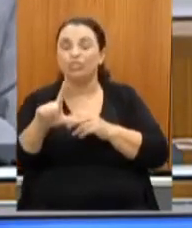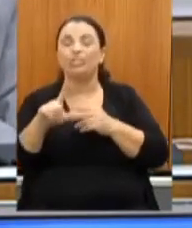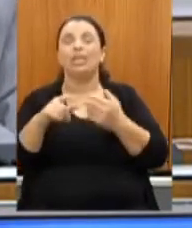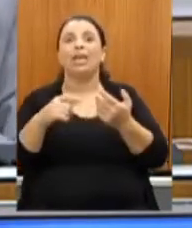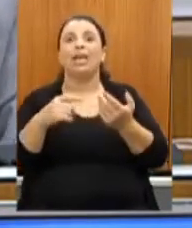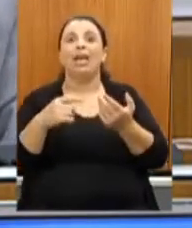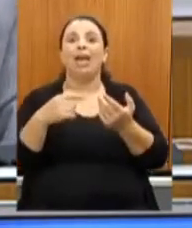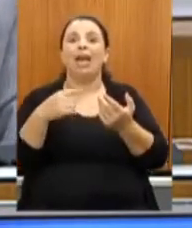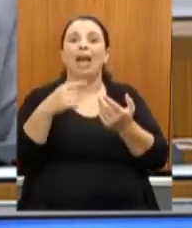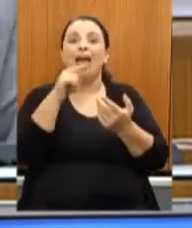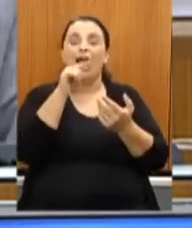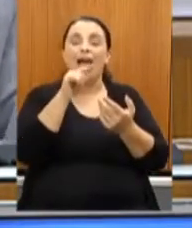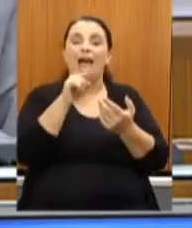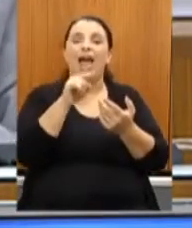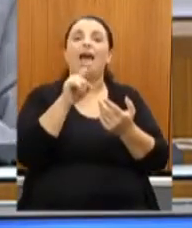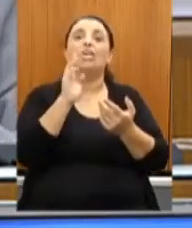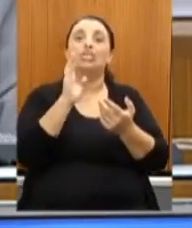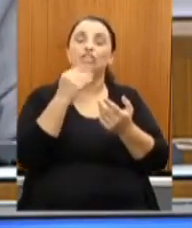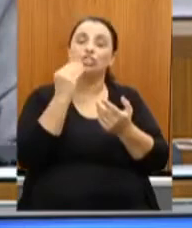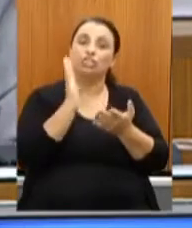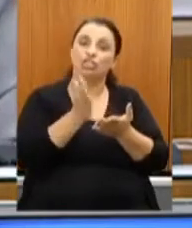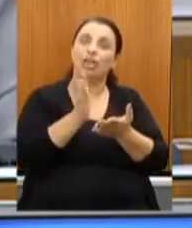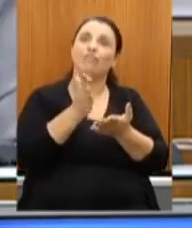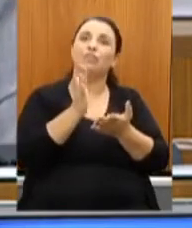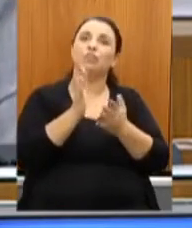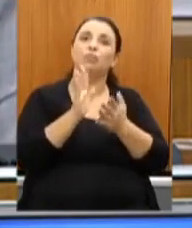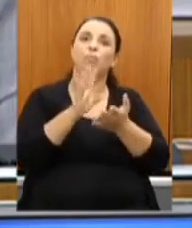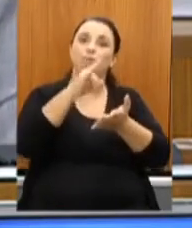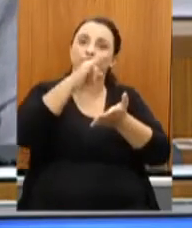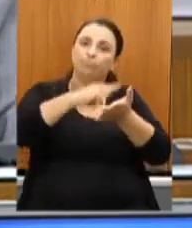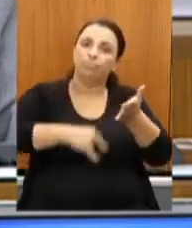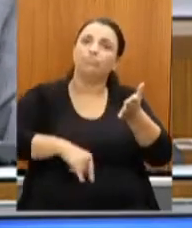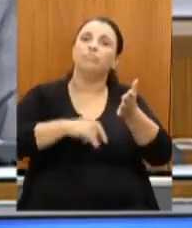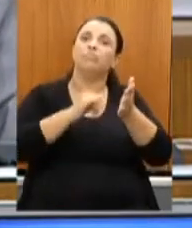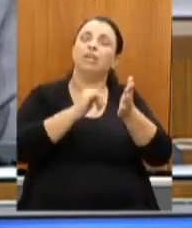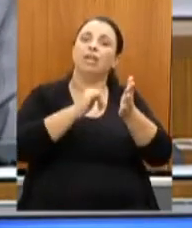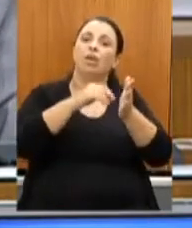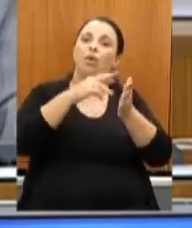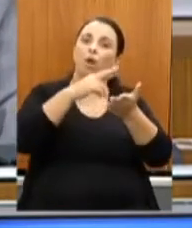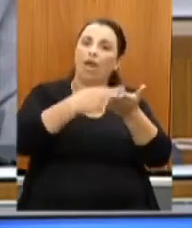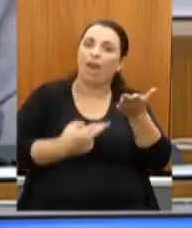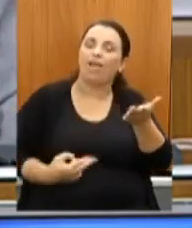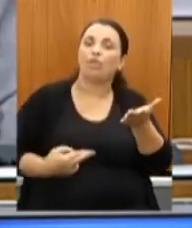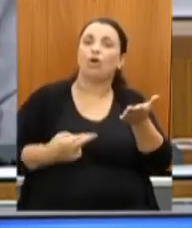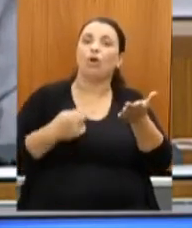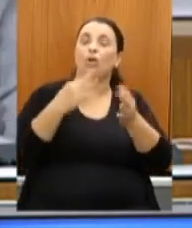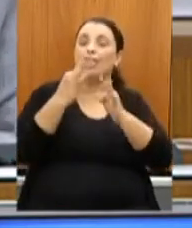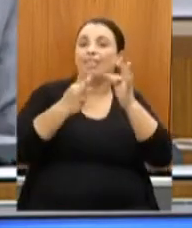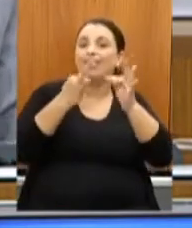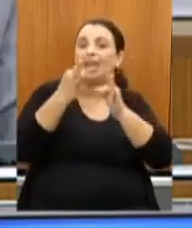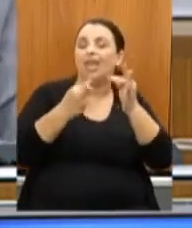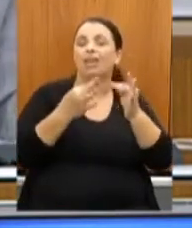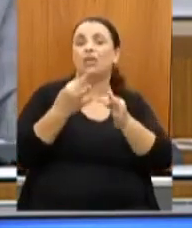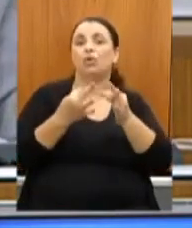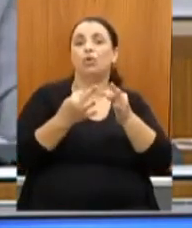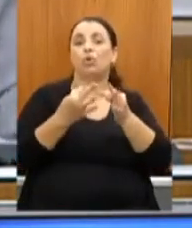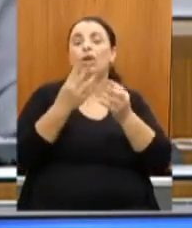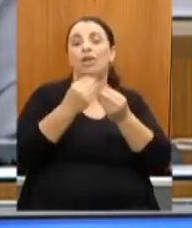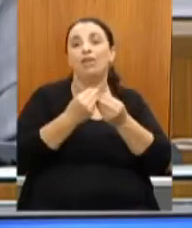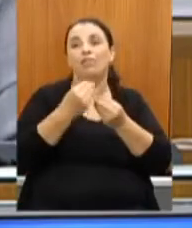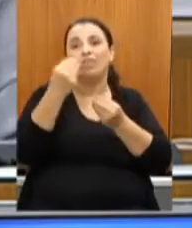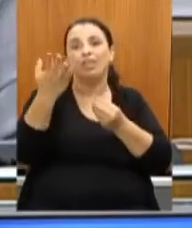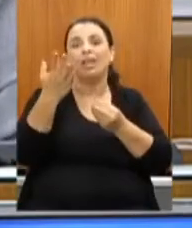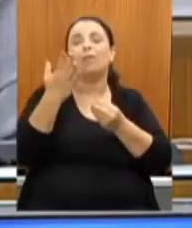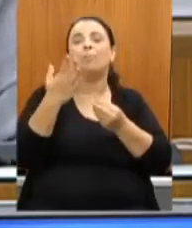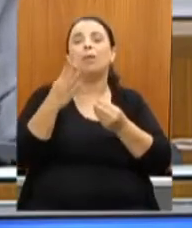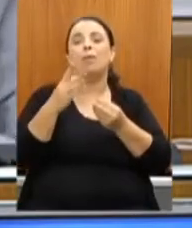no final de semana mesmo, já foi entregue à nossa procuradoria, para que ela se pronuncie, e acredito